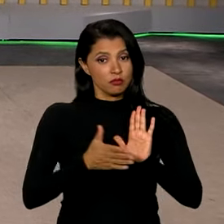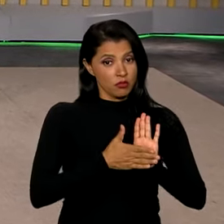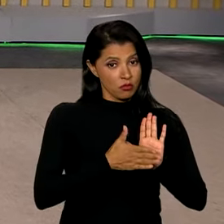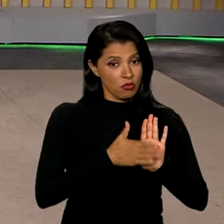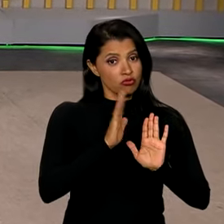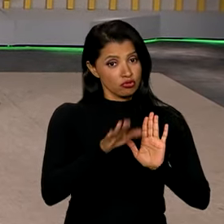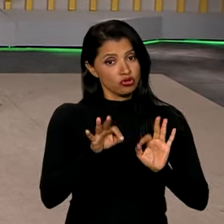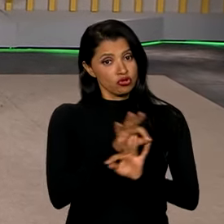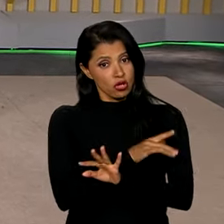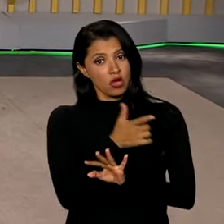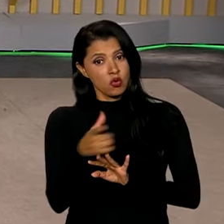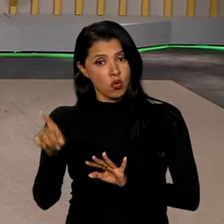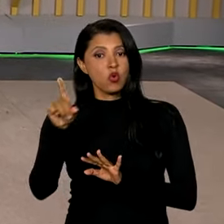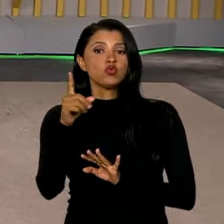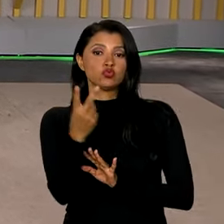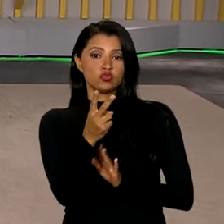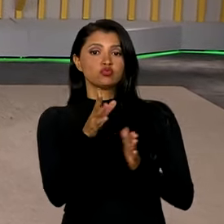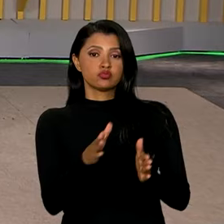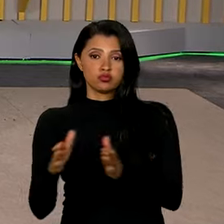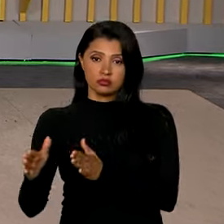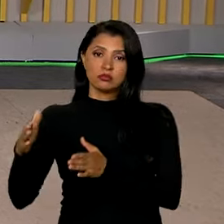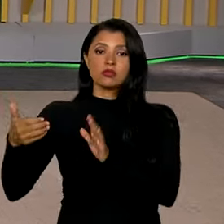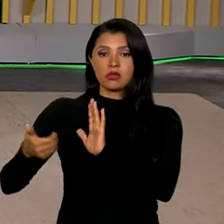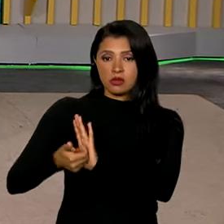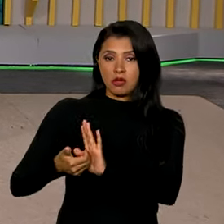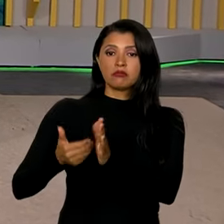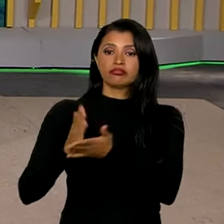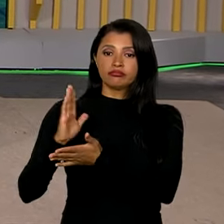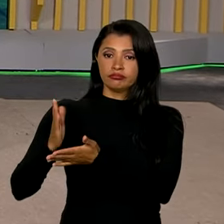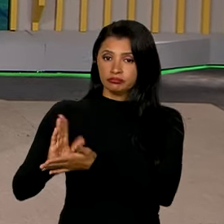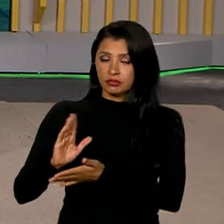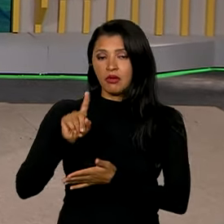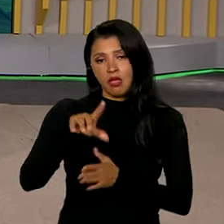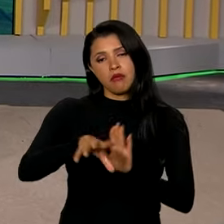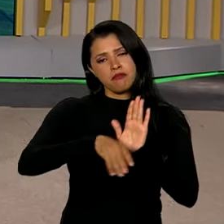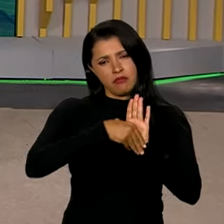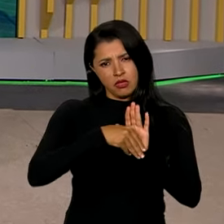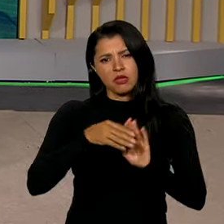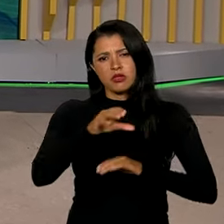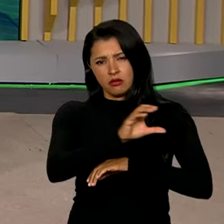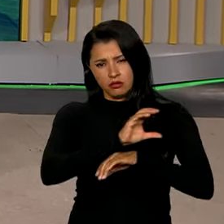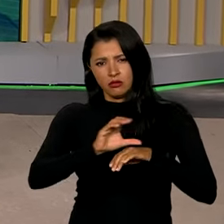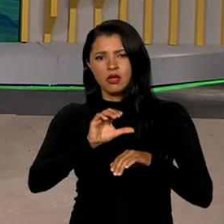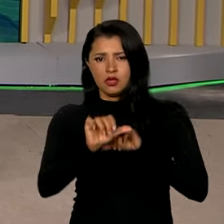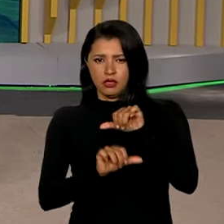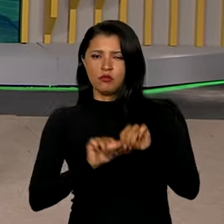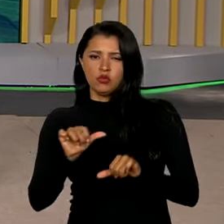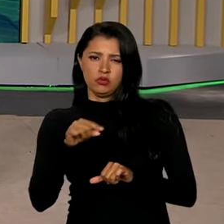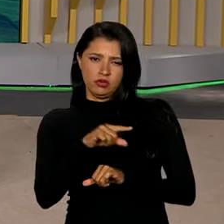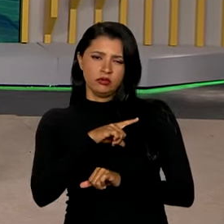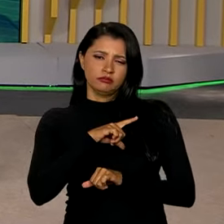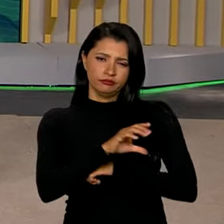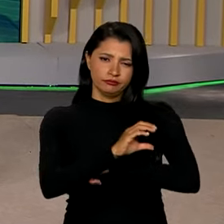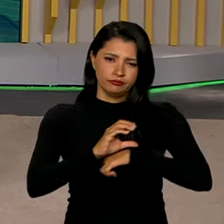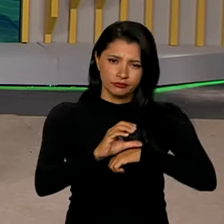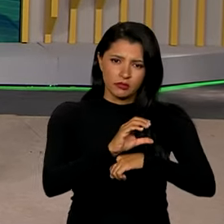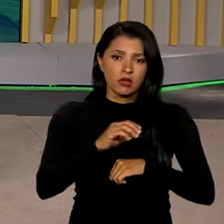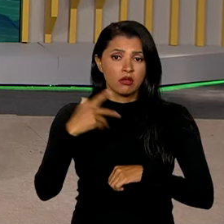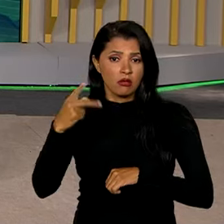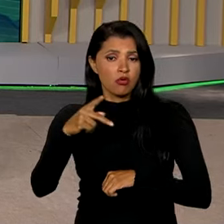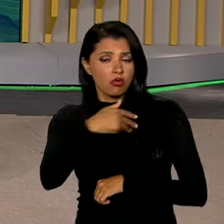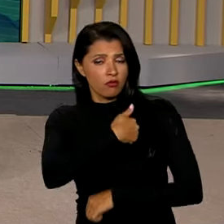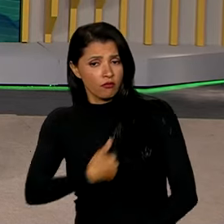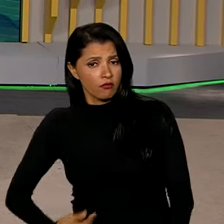já passou em outros dois turnos na Câmara, uma vez que é uma emenda e modifica a Constituição. Para o governo, as